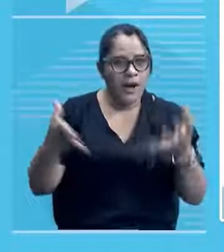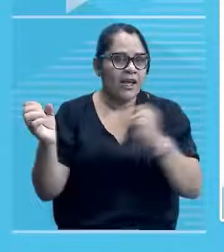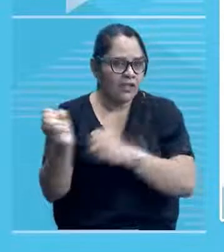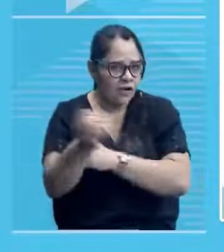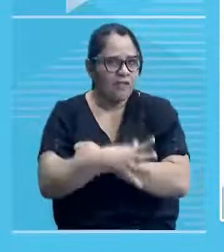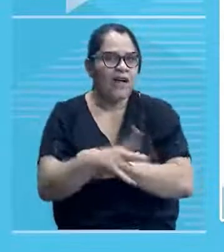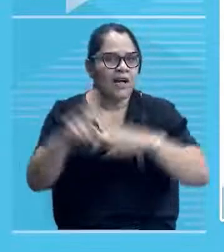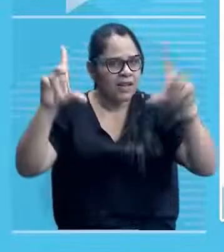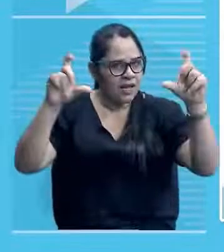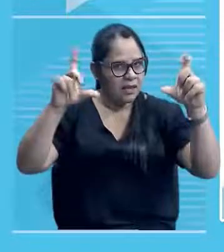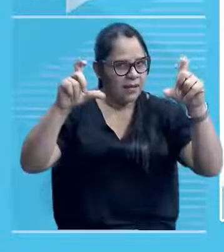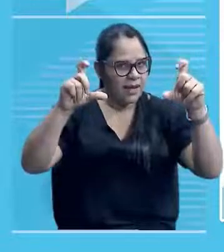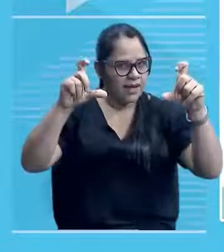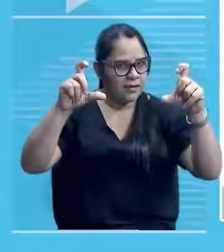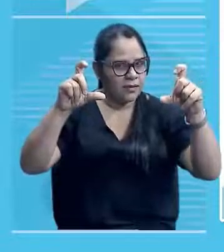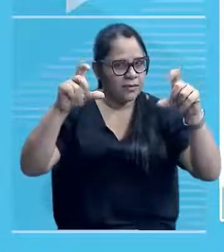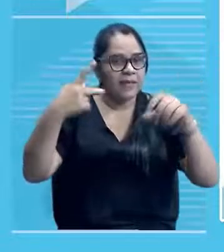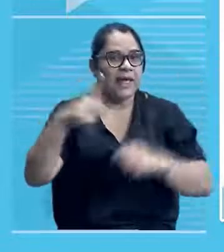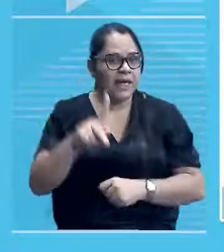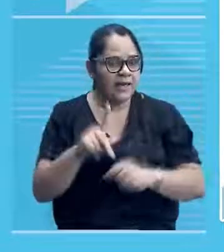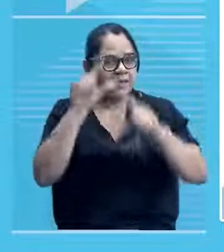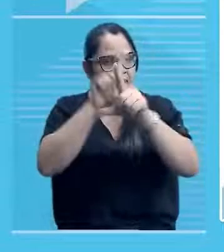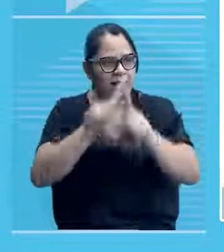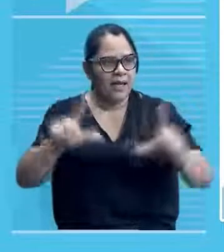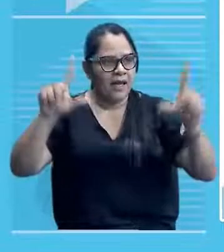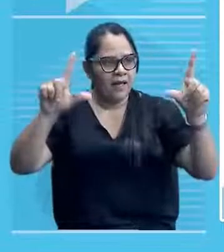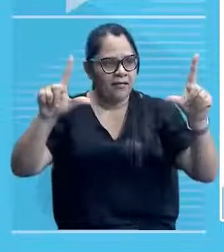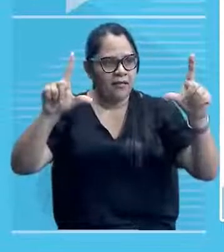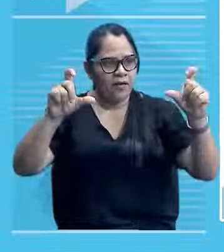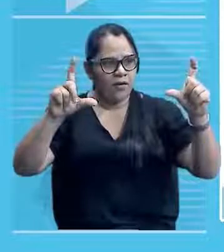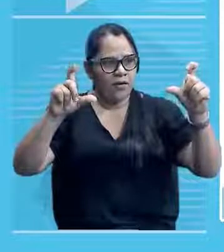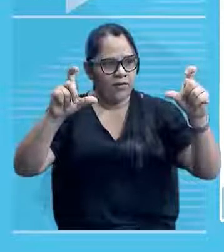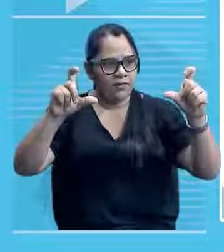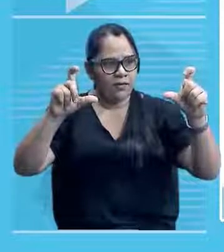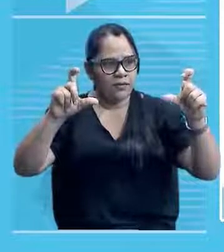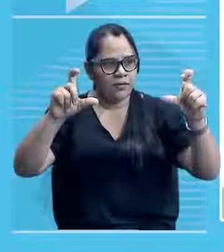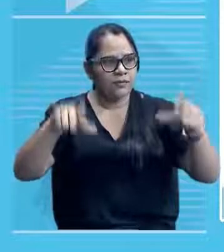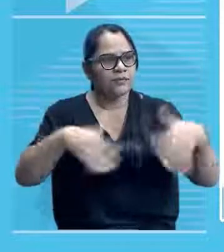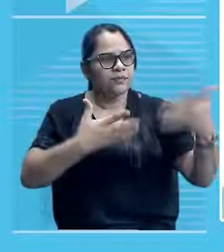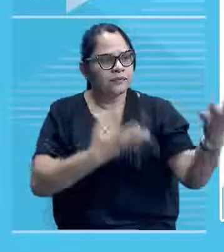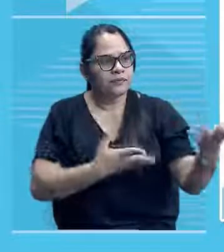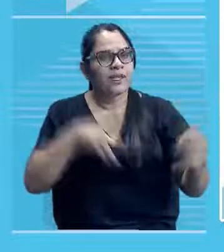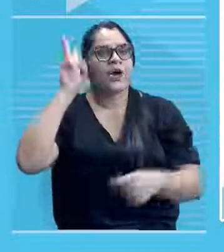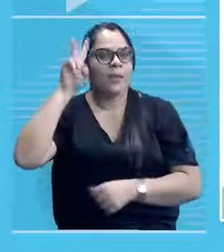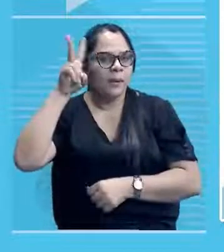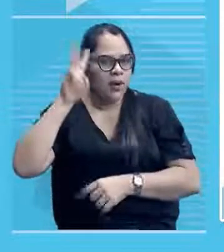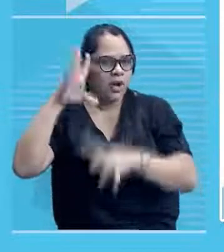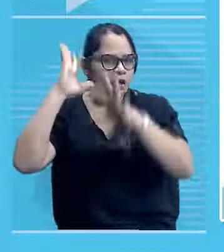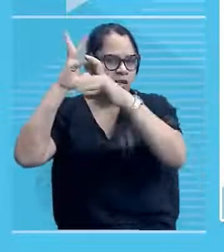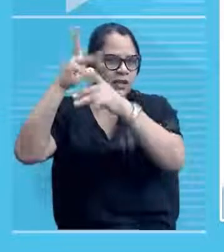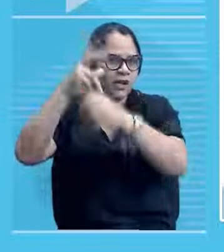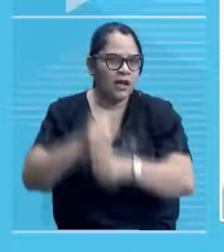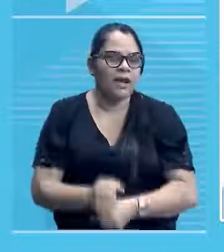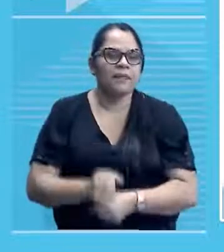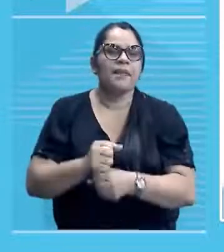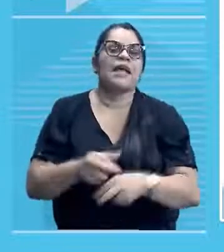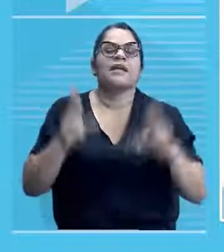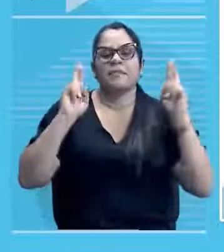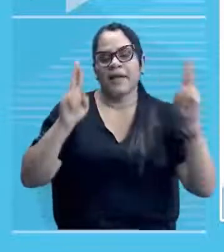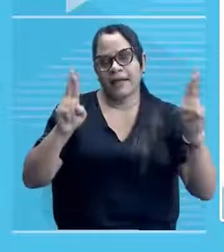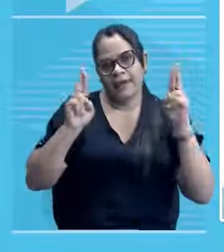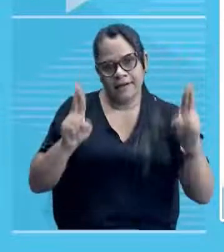essa é a imagem, esse é o local, né? Que nós temos como Memorial Esperança Garcia, que no passado foi escola,